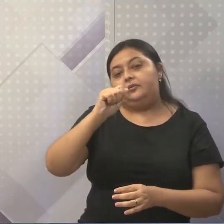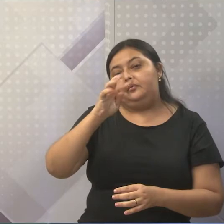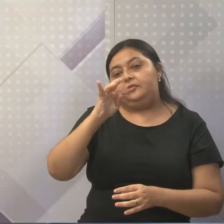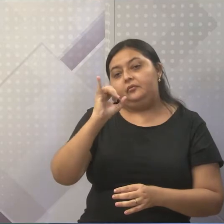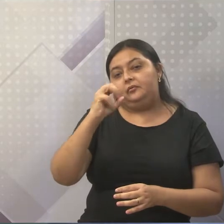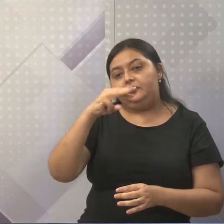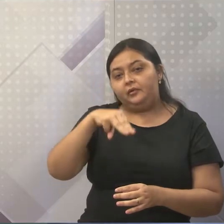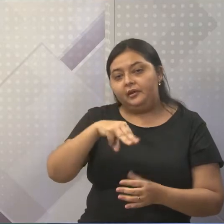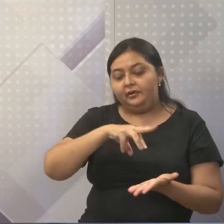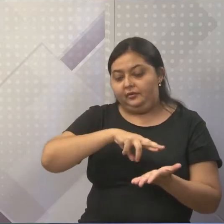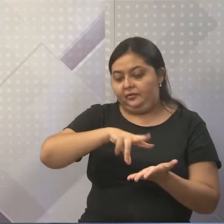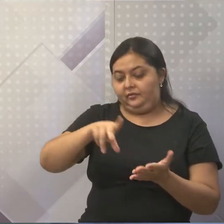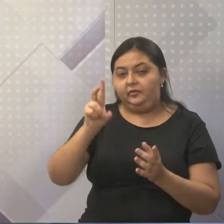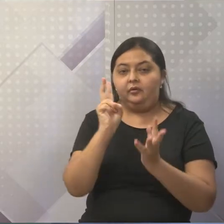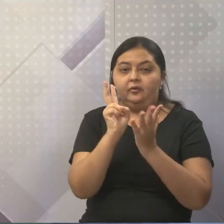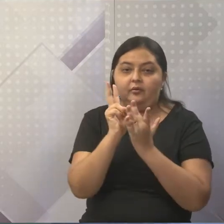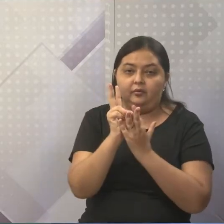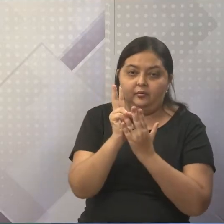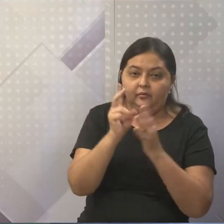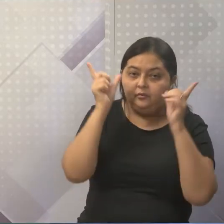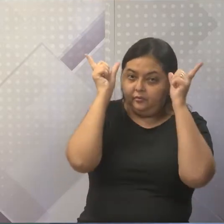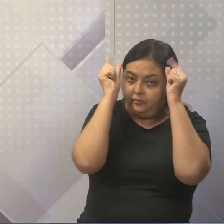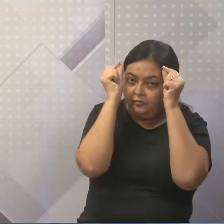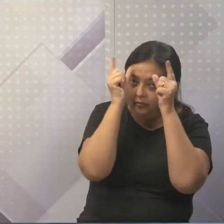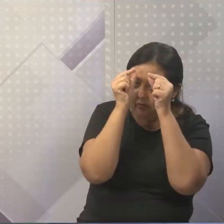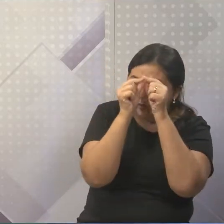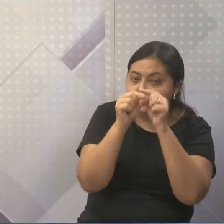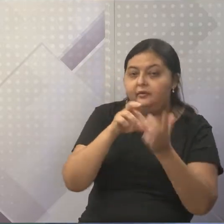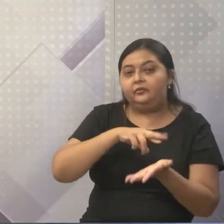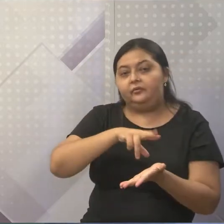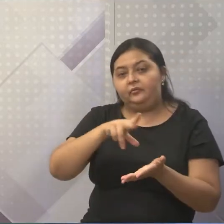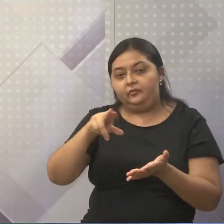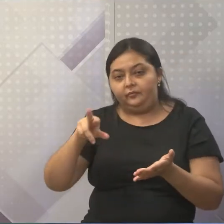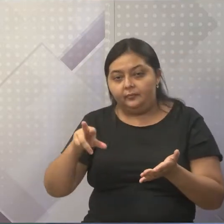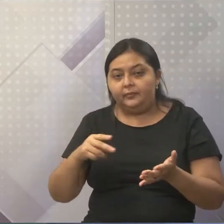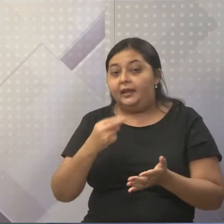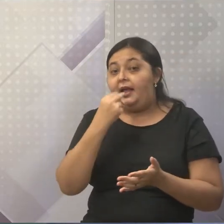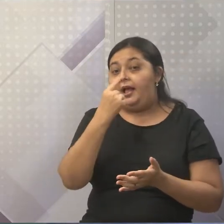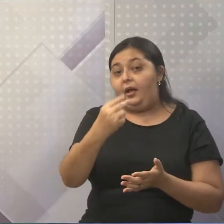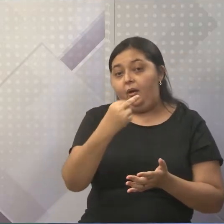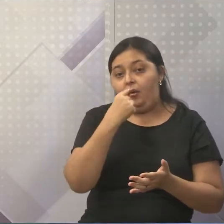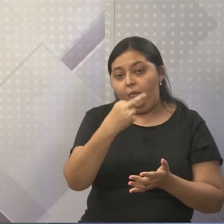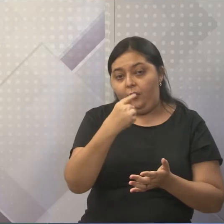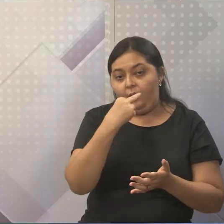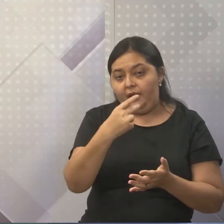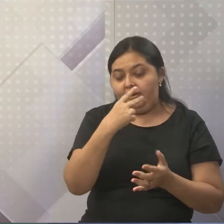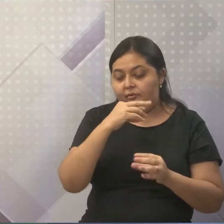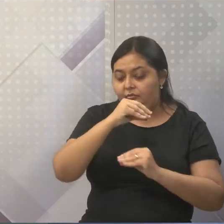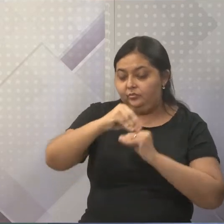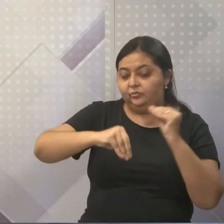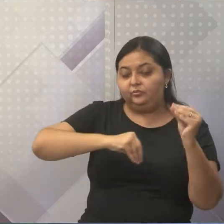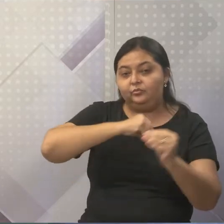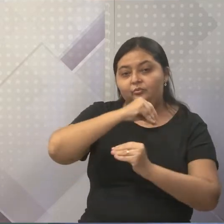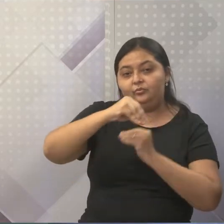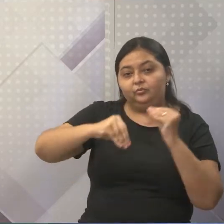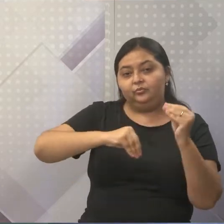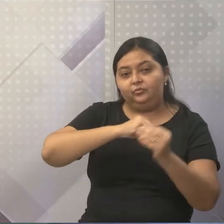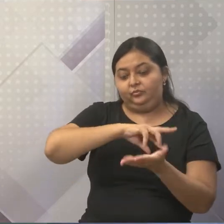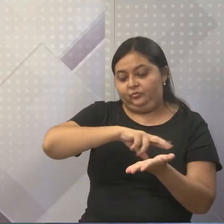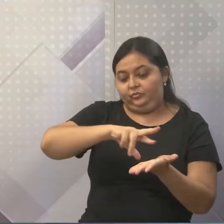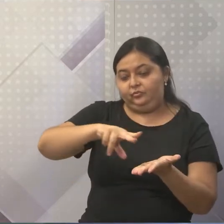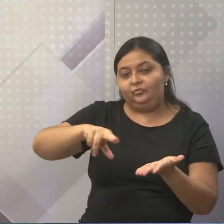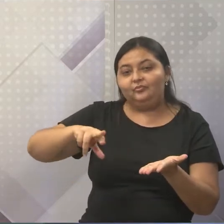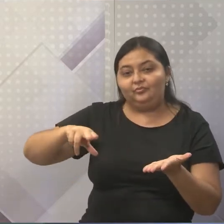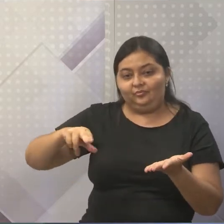do árabe, do indígena, do grego, nós formamos uma língua muito miscigenada, cheia de derivações.